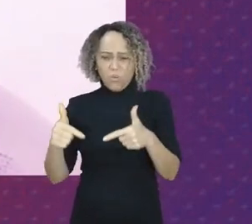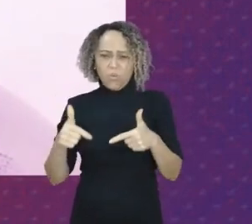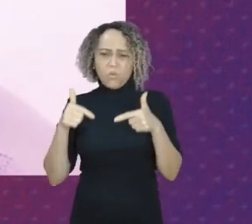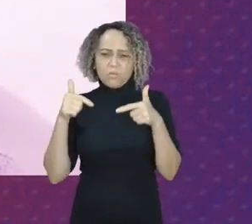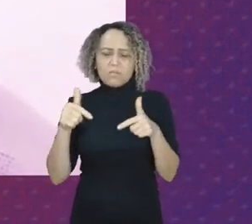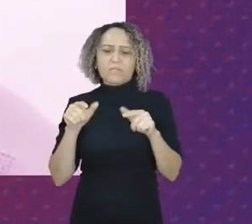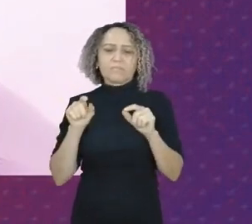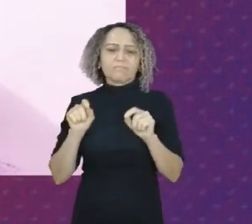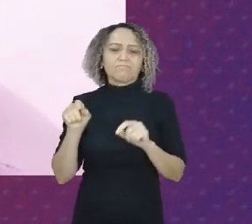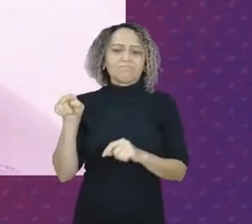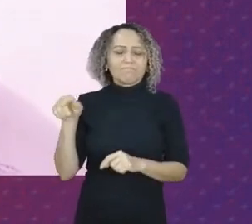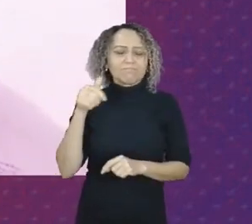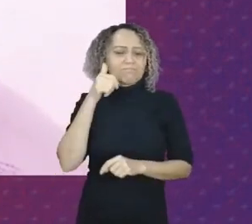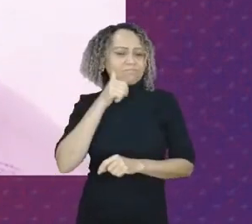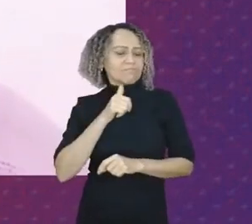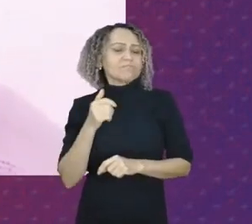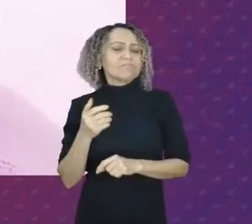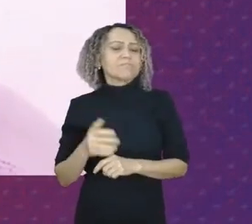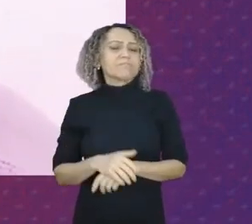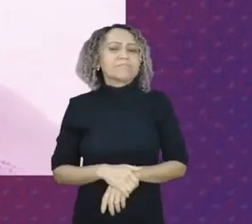ou seria?